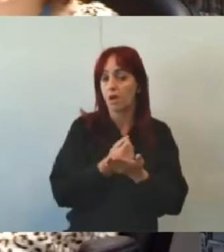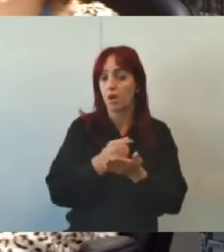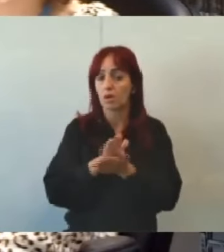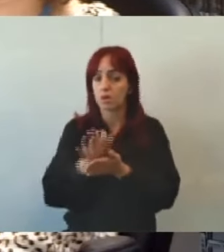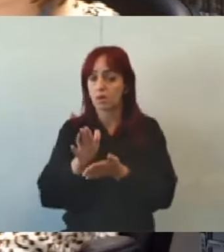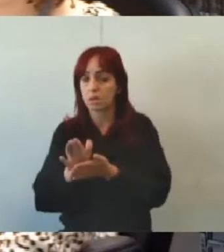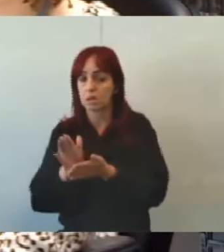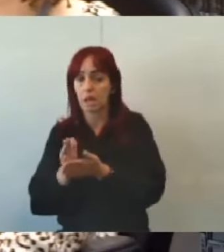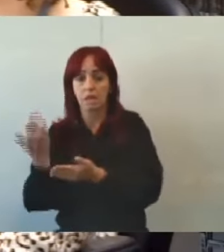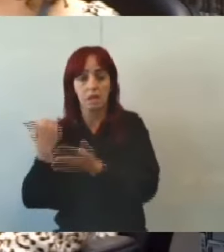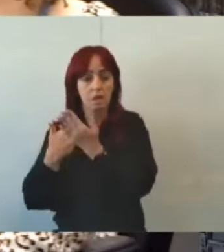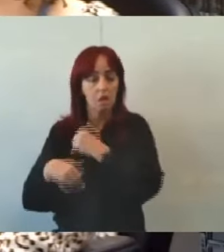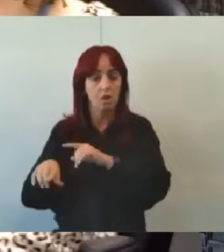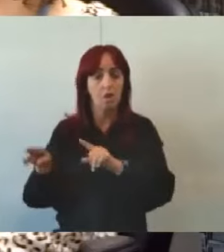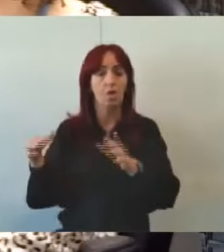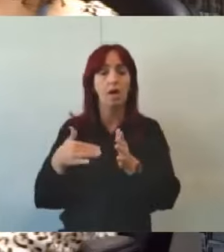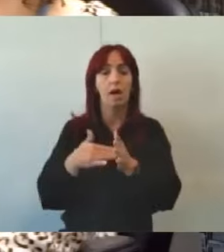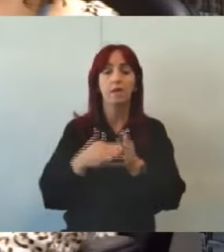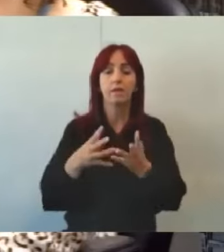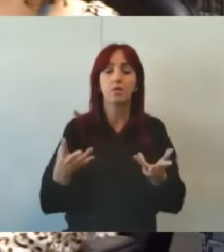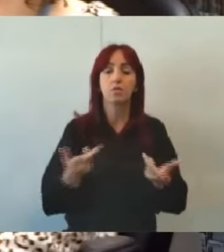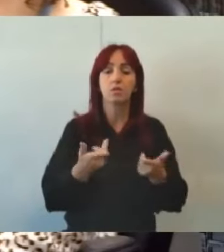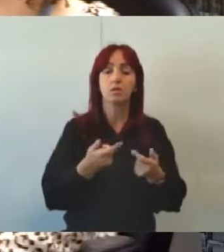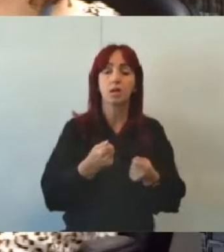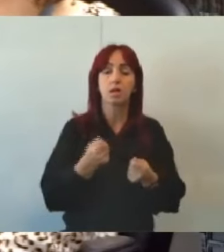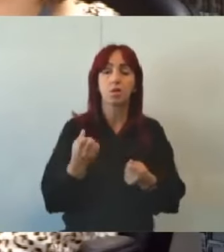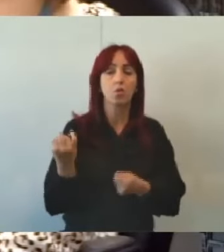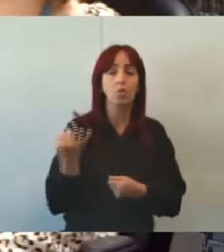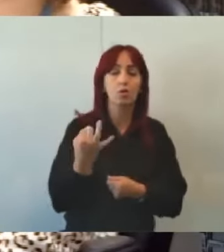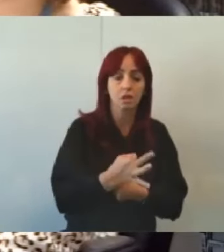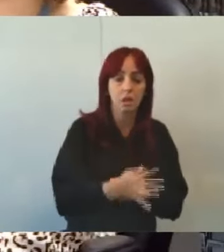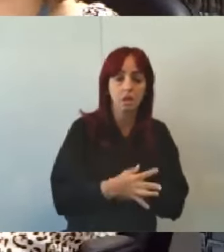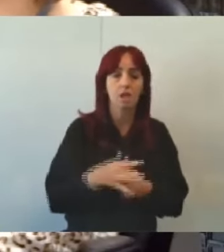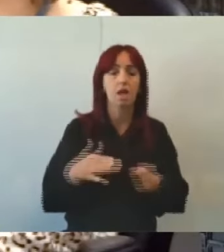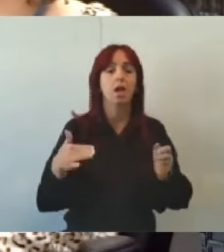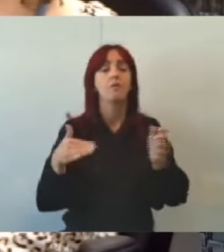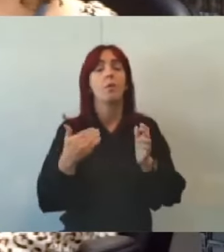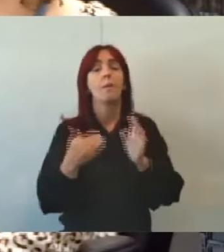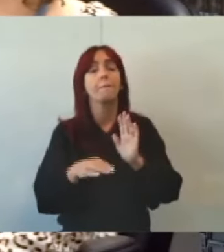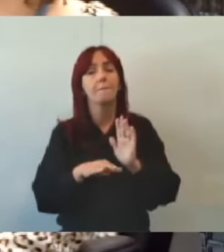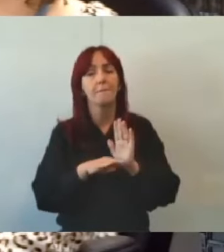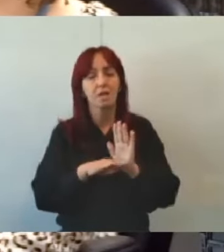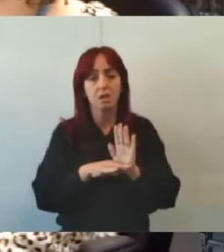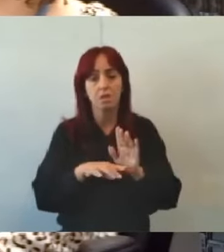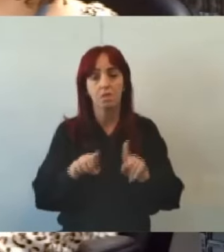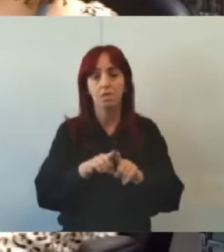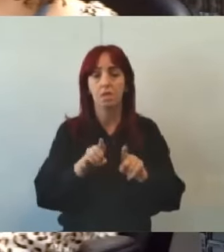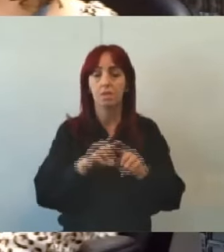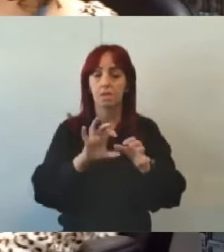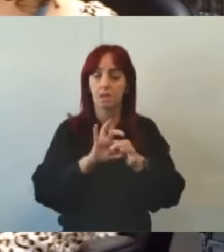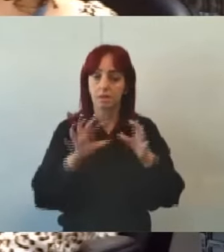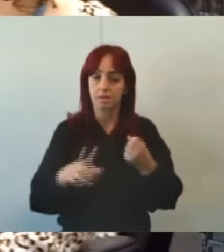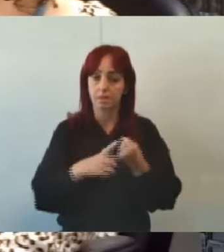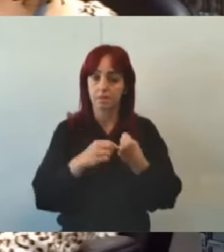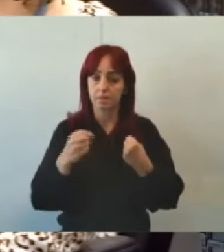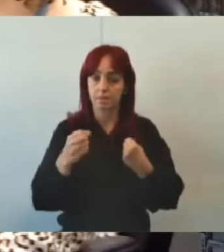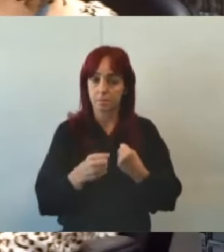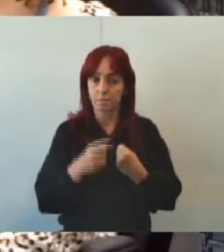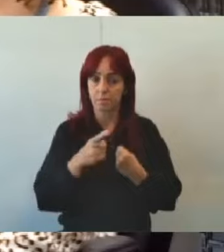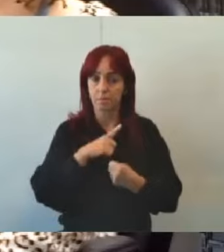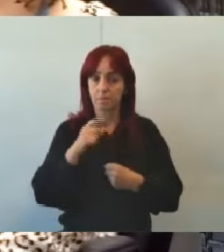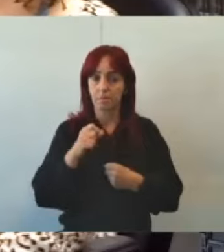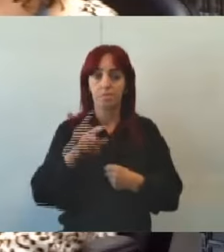até que o quantitativo mínimo dos conselhos tutelares previstos no artigo 3 deste artigo seja